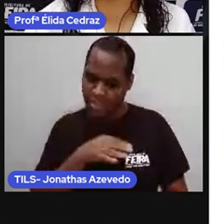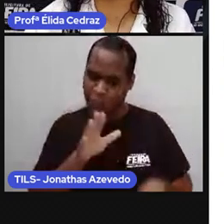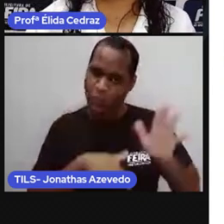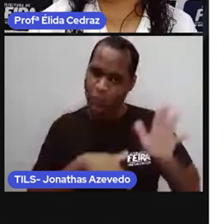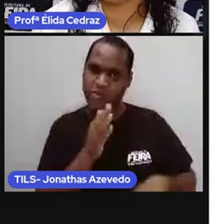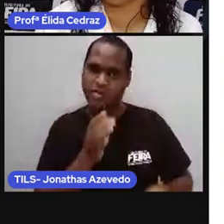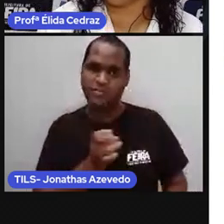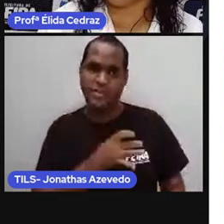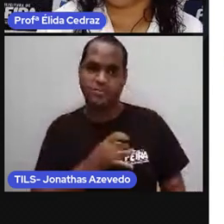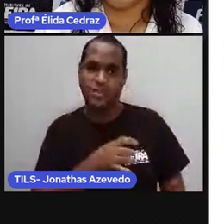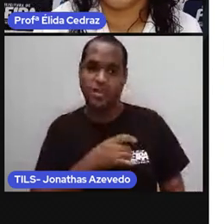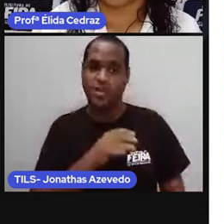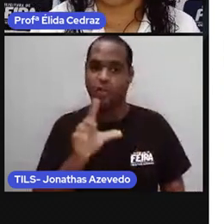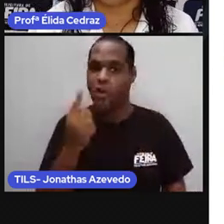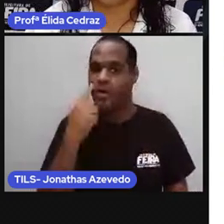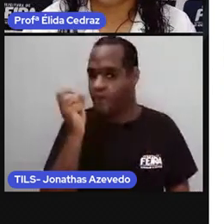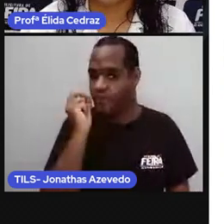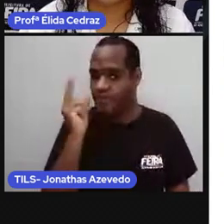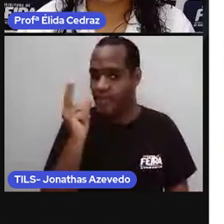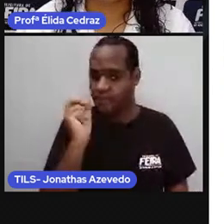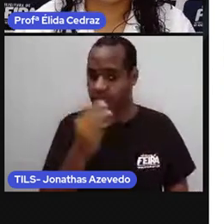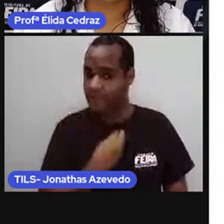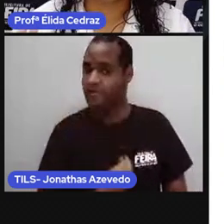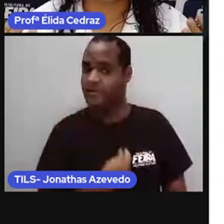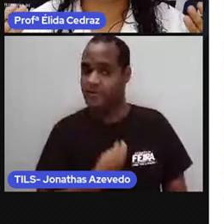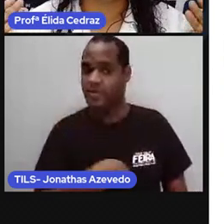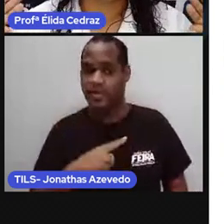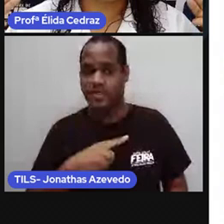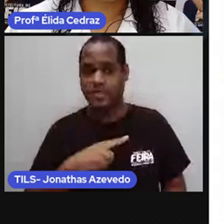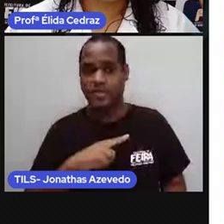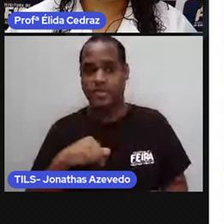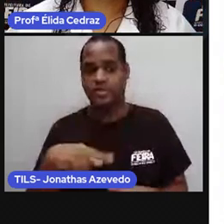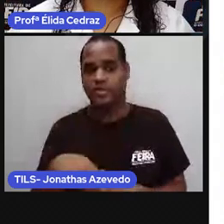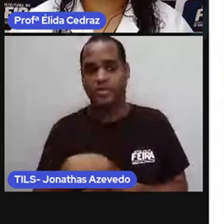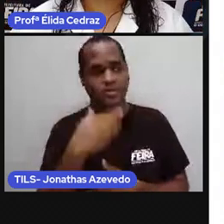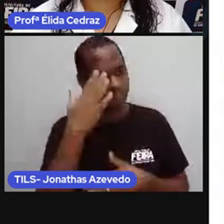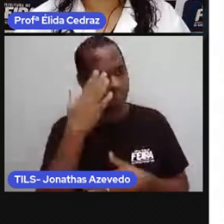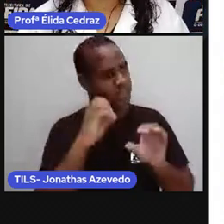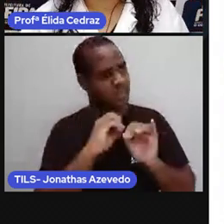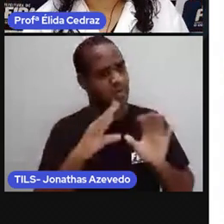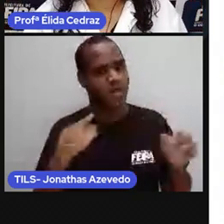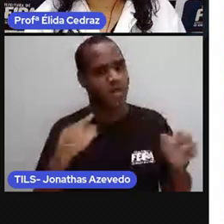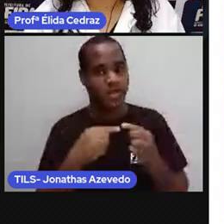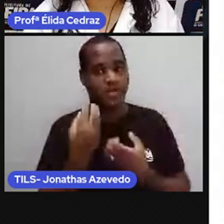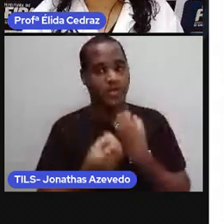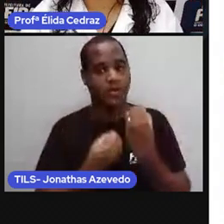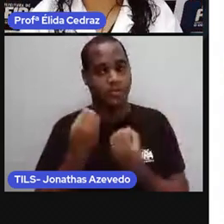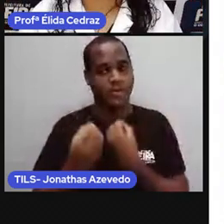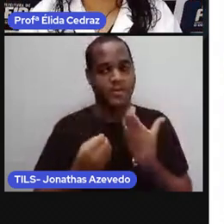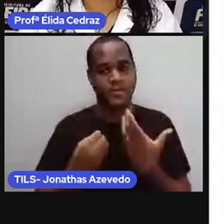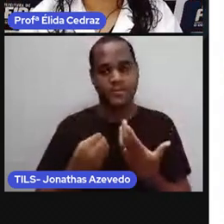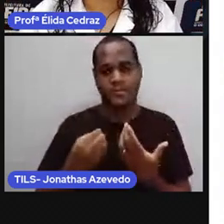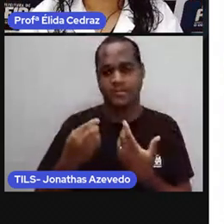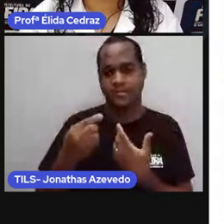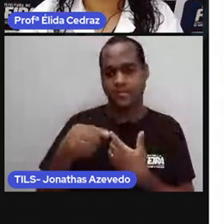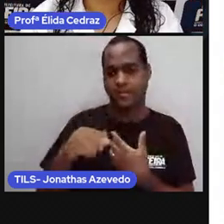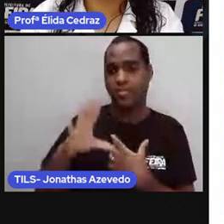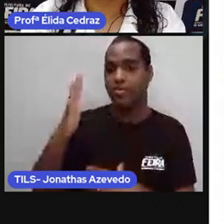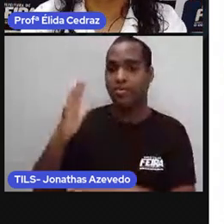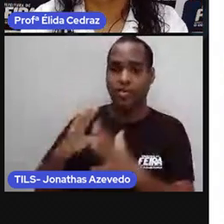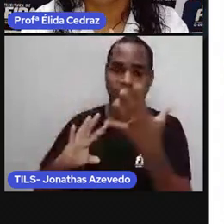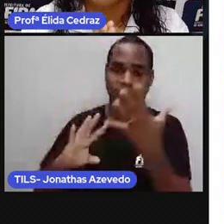coisas, a gente fica mais esperto, e a gente começa a entender tudo o que está acontecendo à nossa volta.